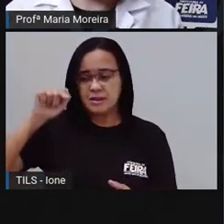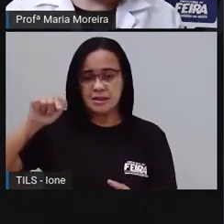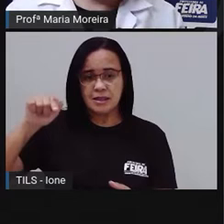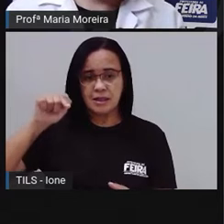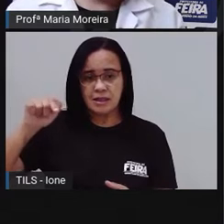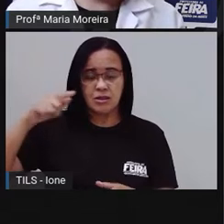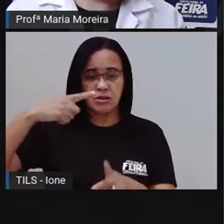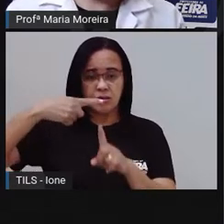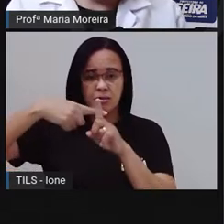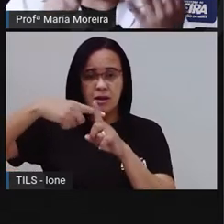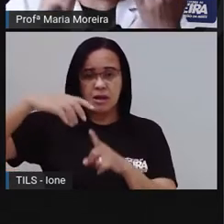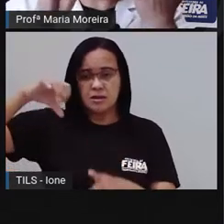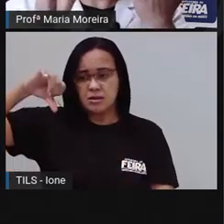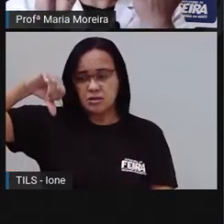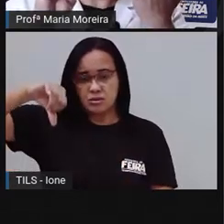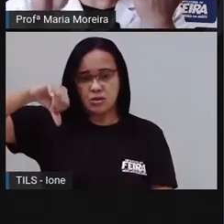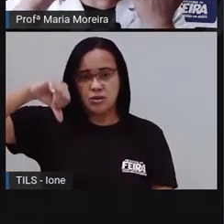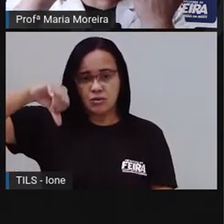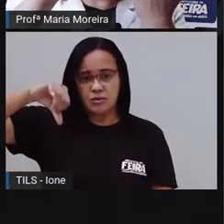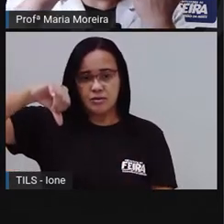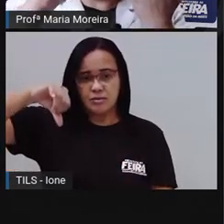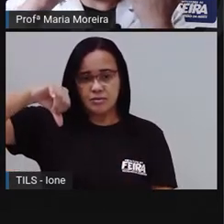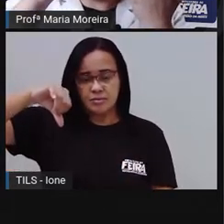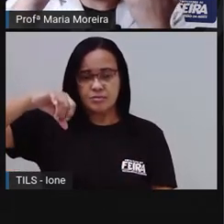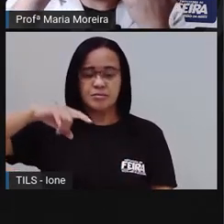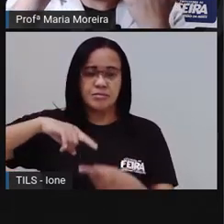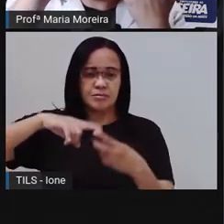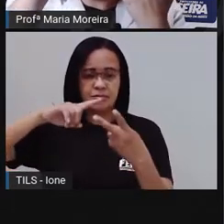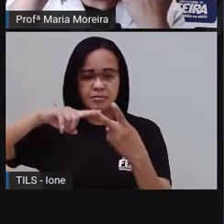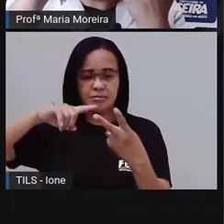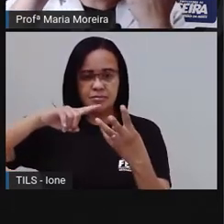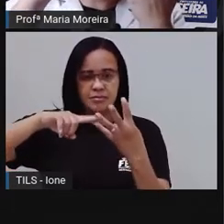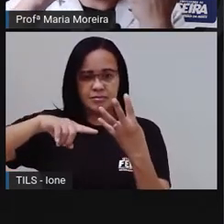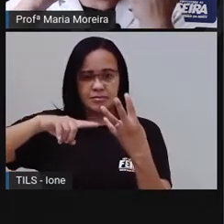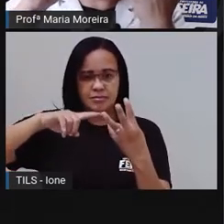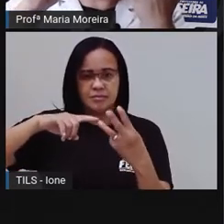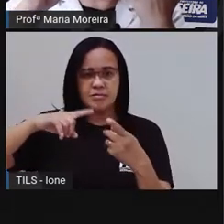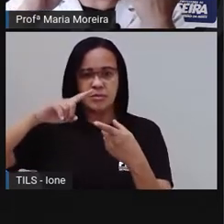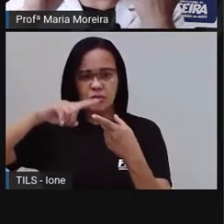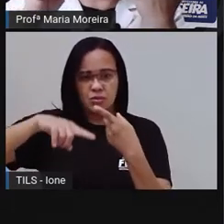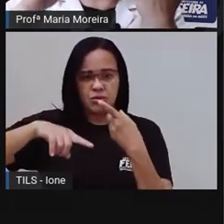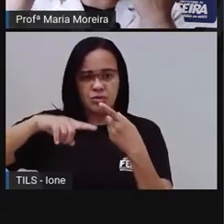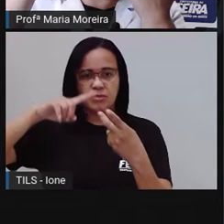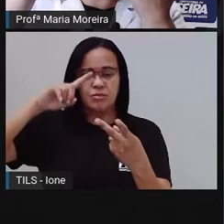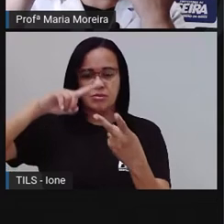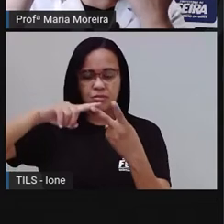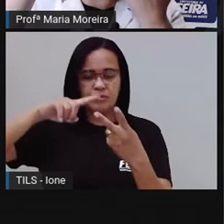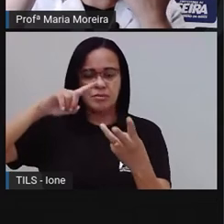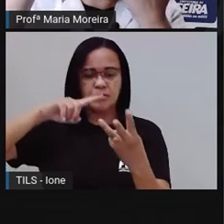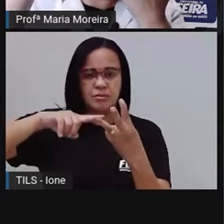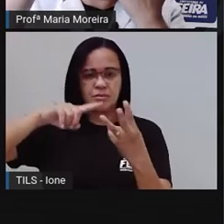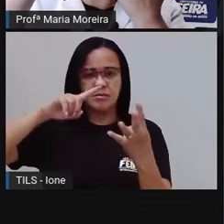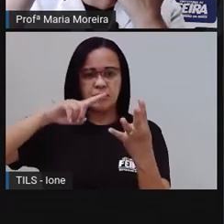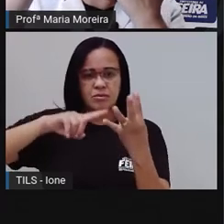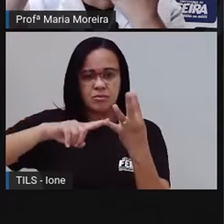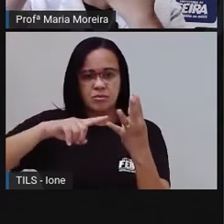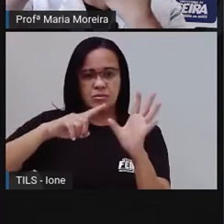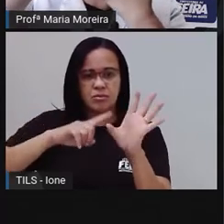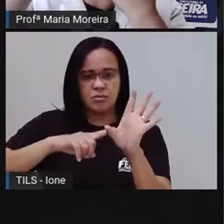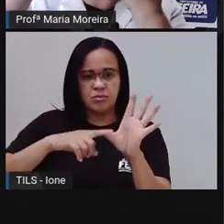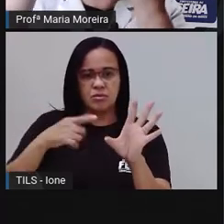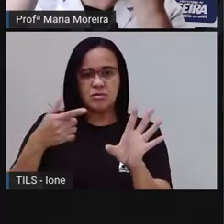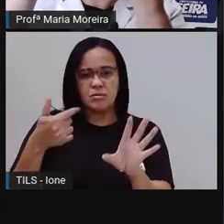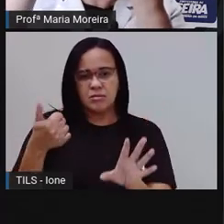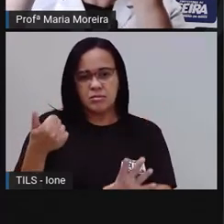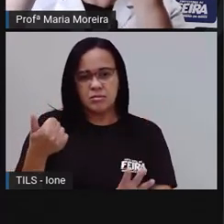9 dezenas, 7, 8, 9, né, 7, 8, 9, 10, 11,